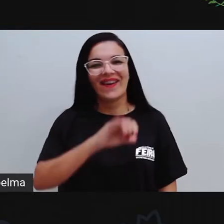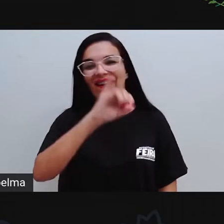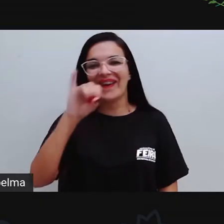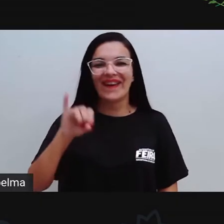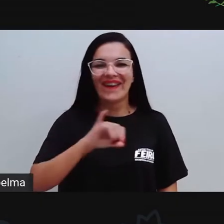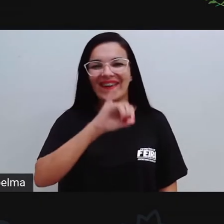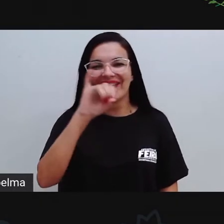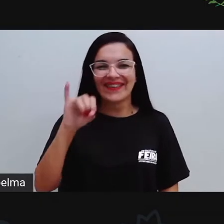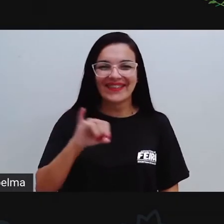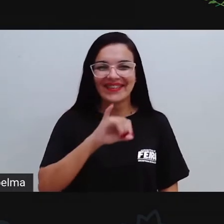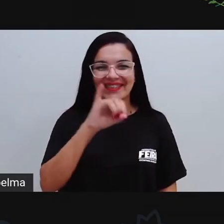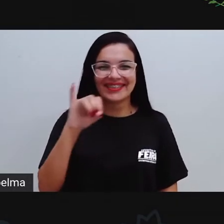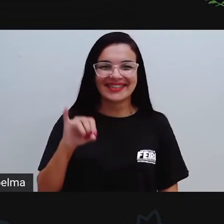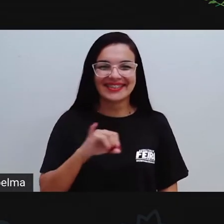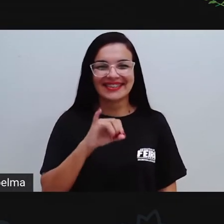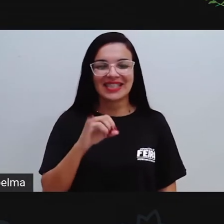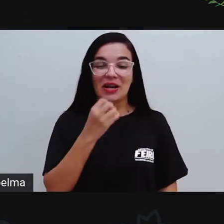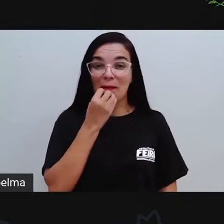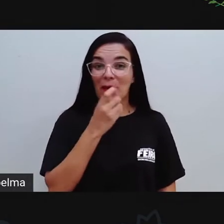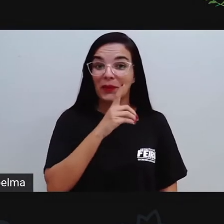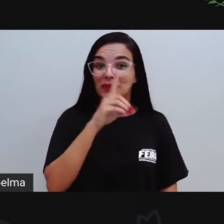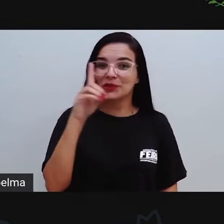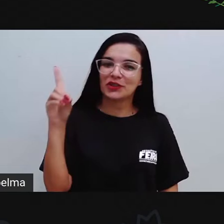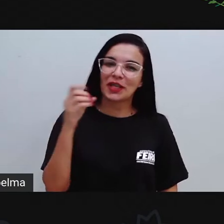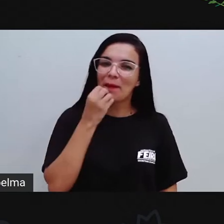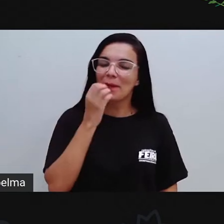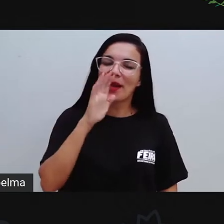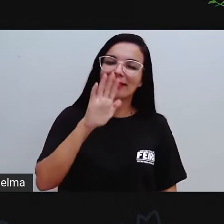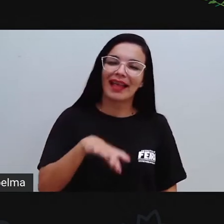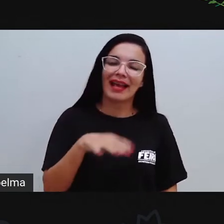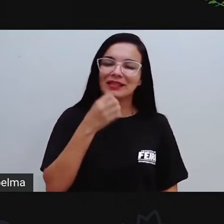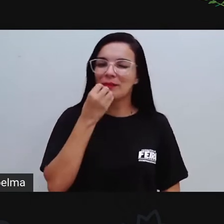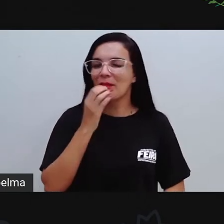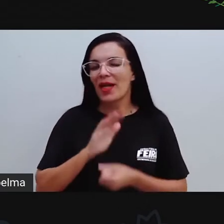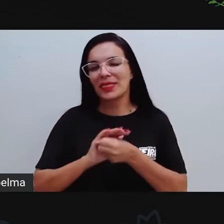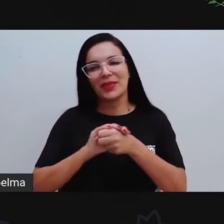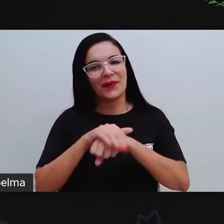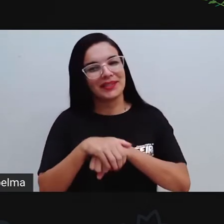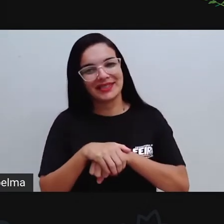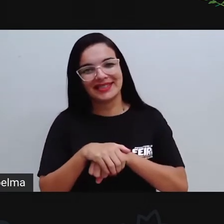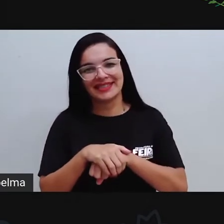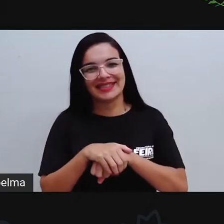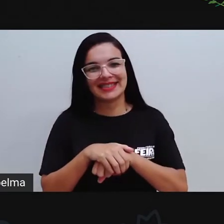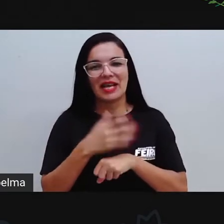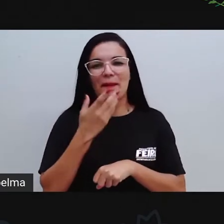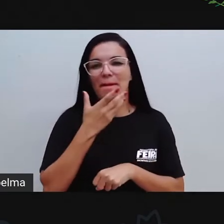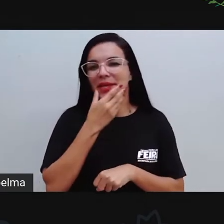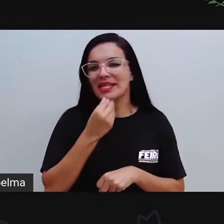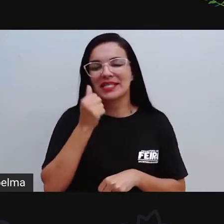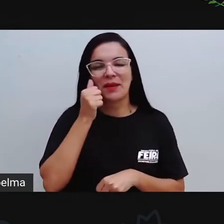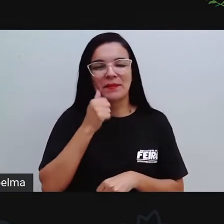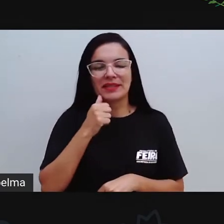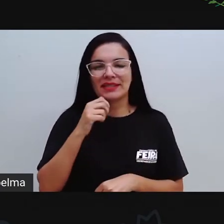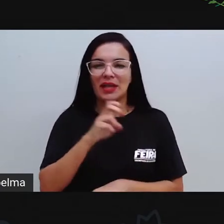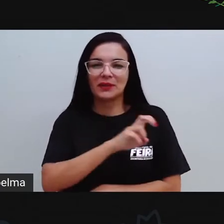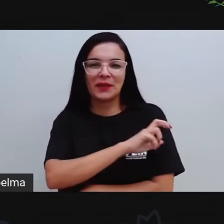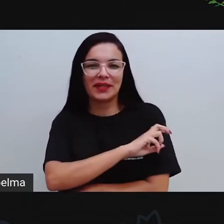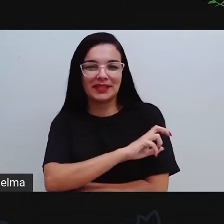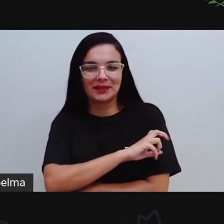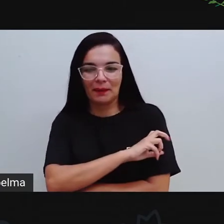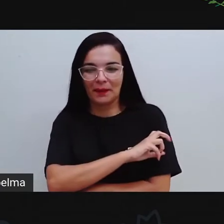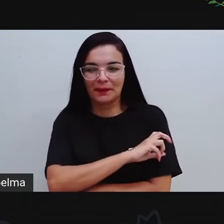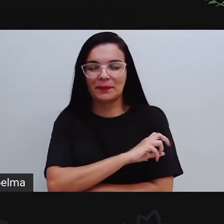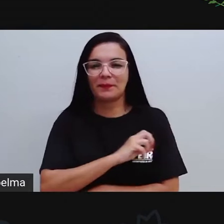Olá! Bom dia, boa tarde, boa noite, meninos e meninas aí do quinto